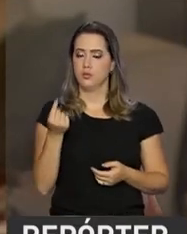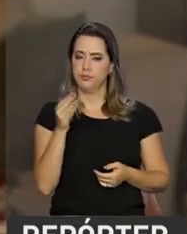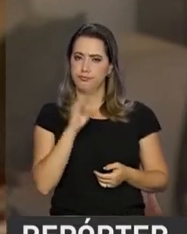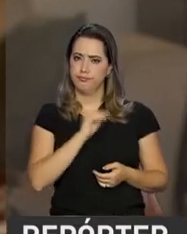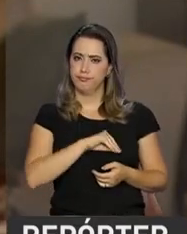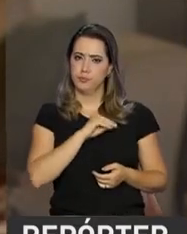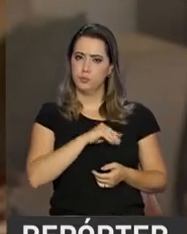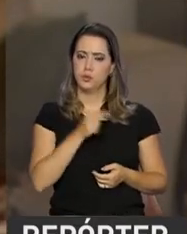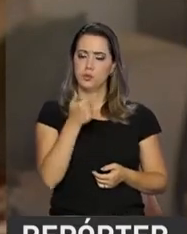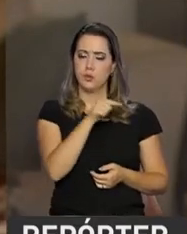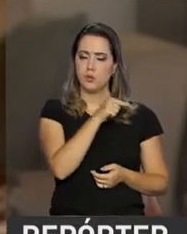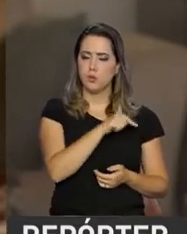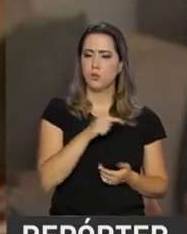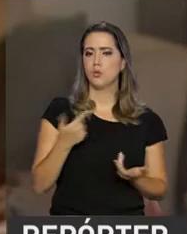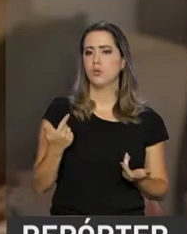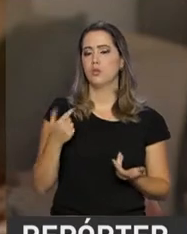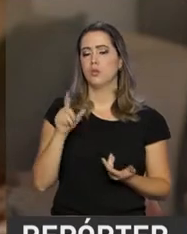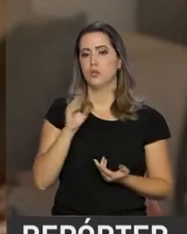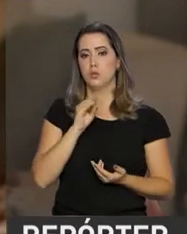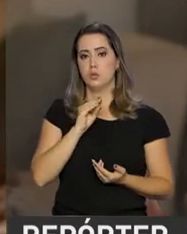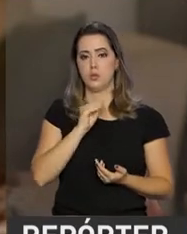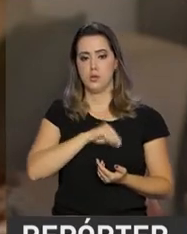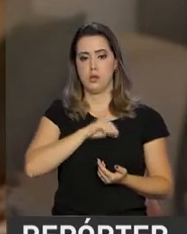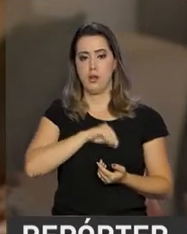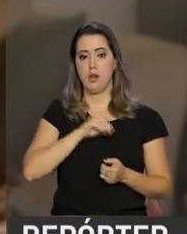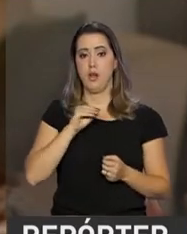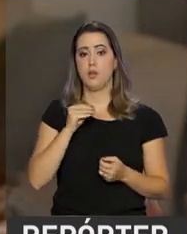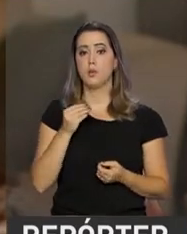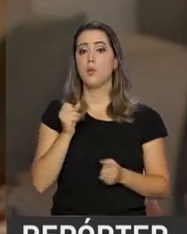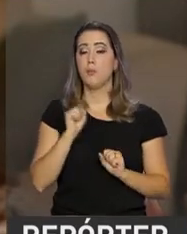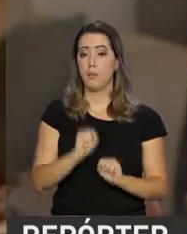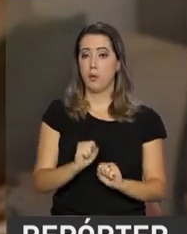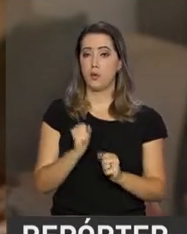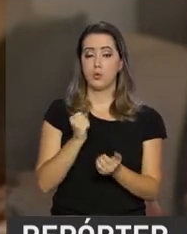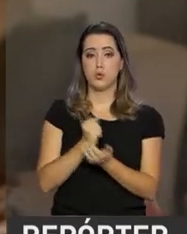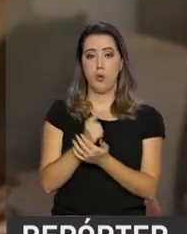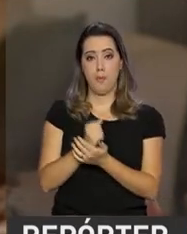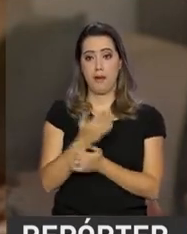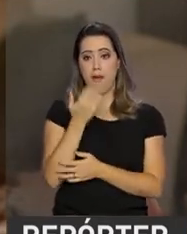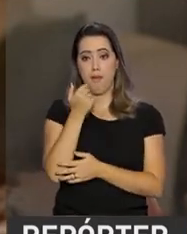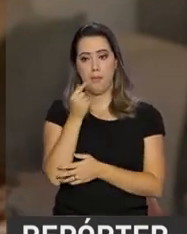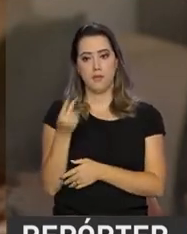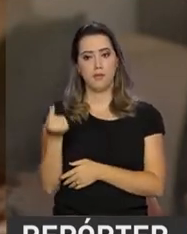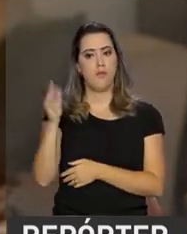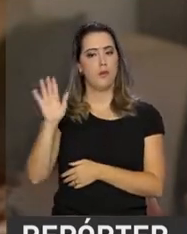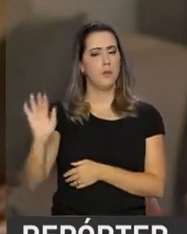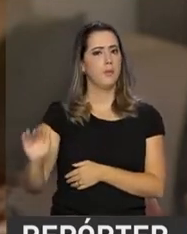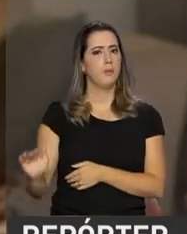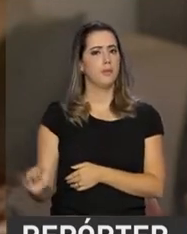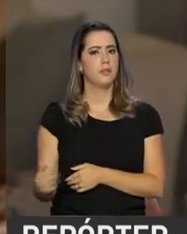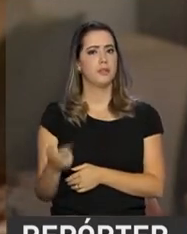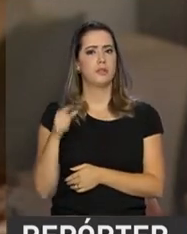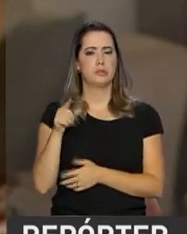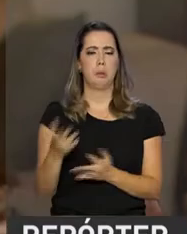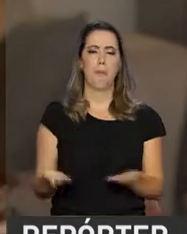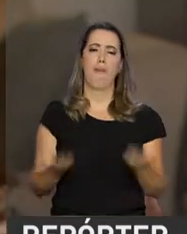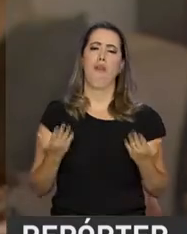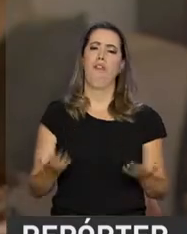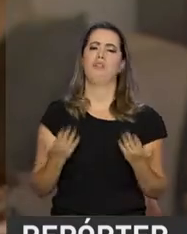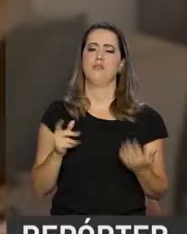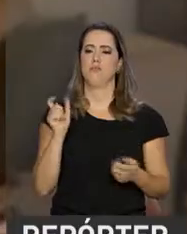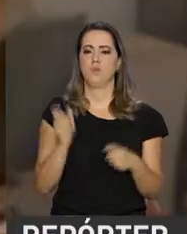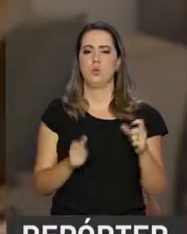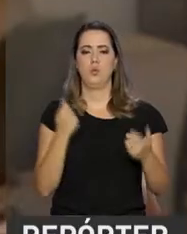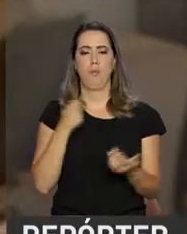seu salário e outras coisas. O salário está cabendo, quer dizer, a alimentação caiu, ela pesa muito no salário dessas